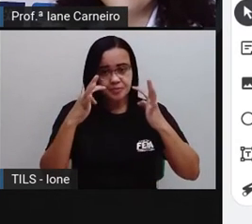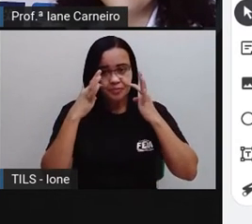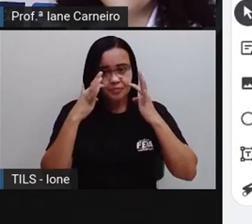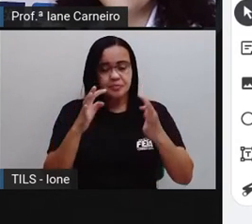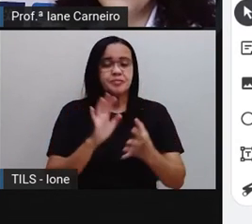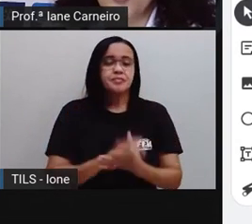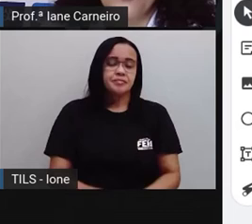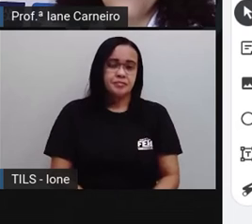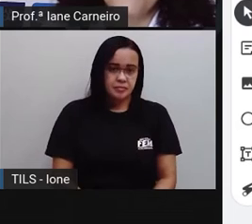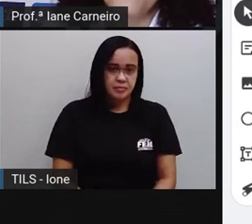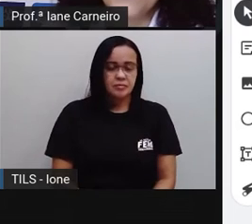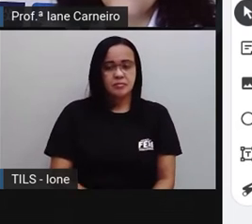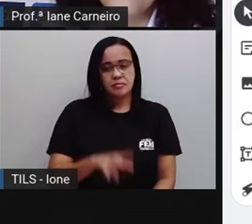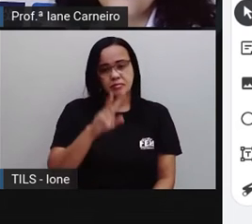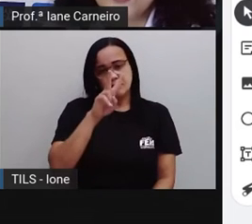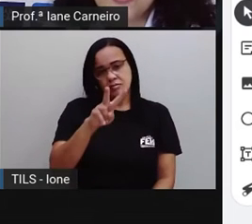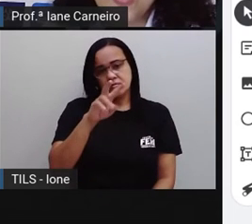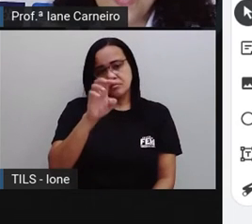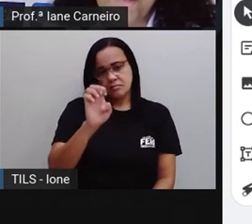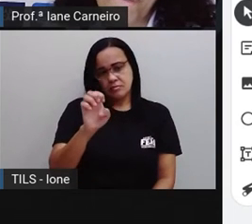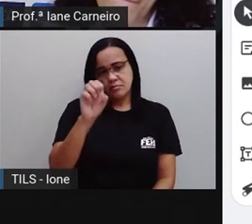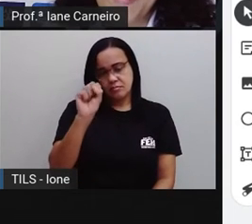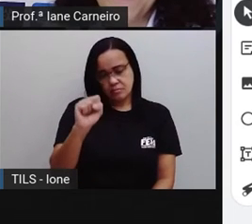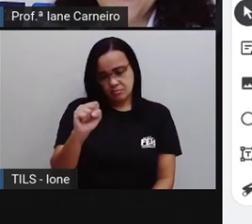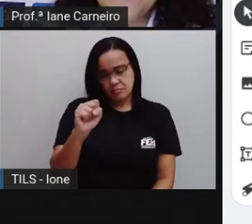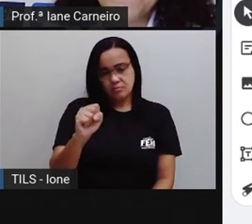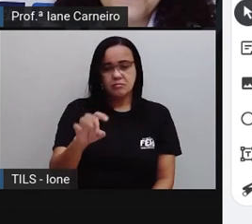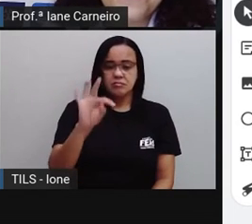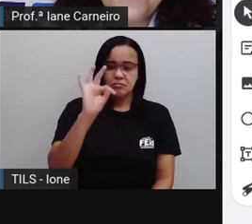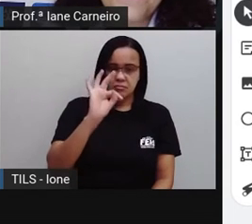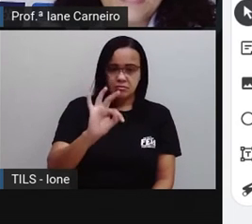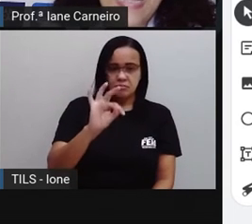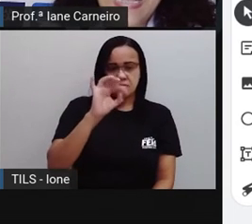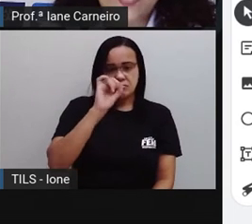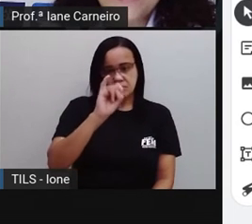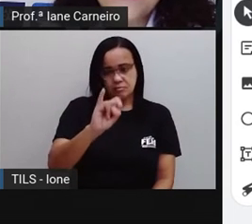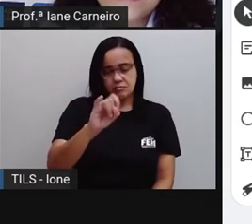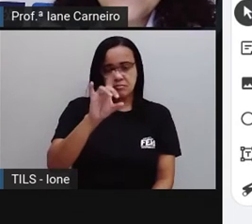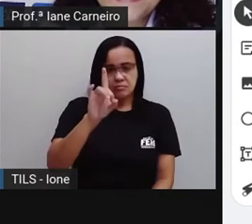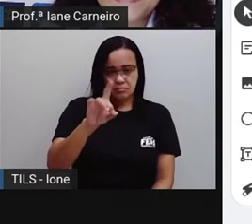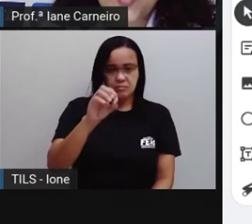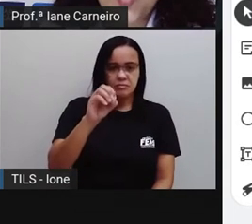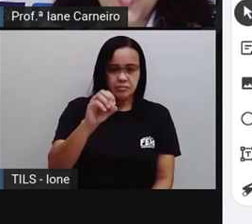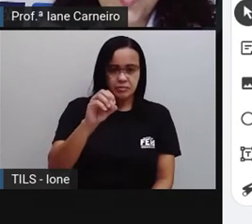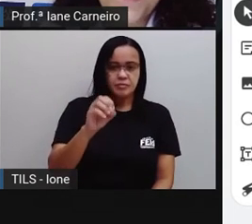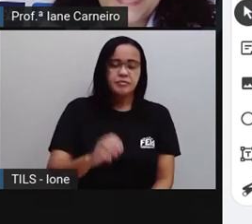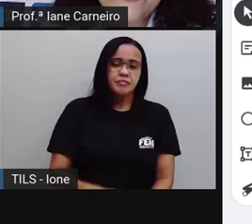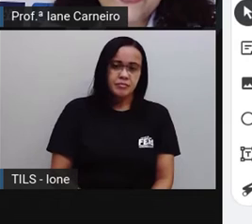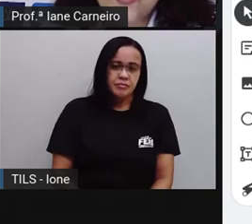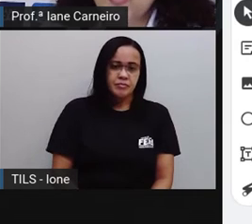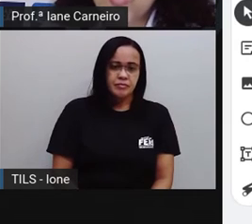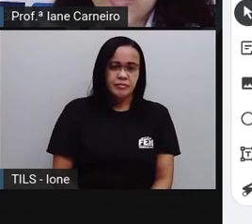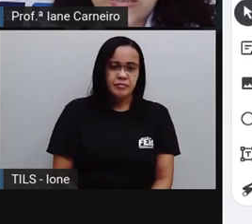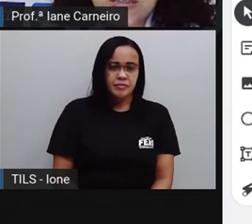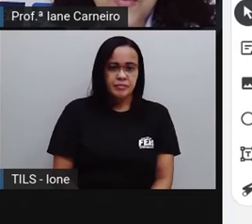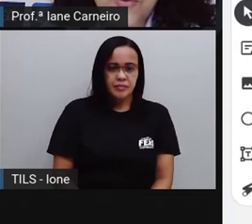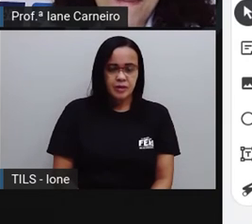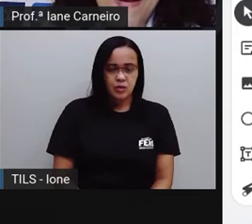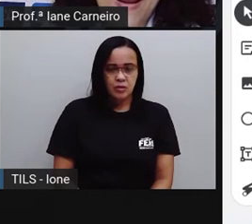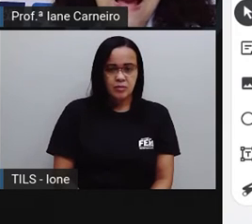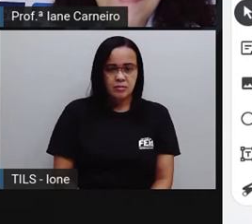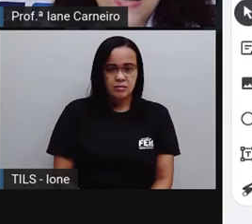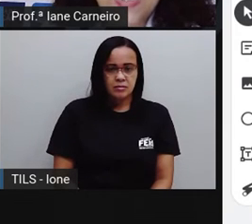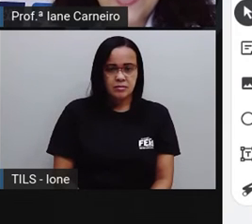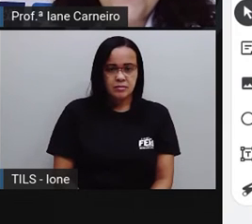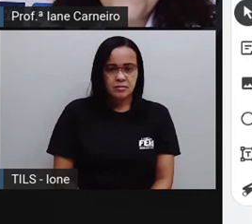-DO. VESTIDO. Tá bom? Agora eu vou escrever aqui com o cossivo